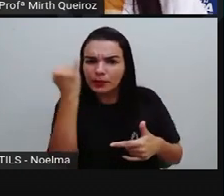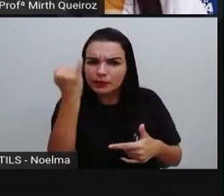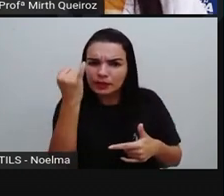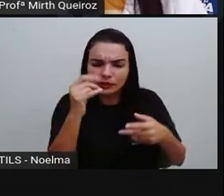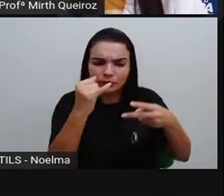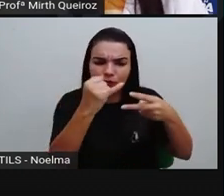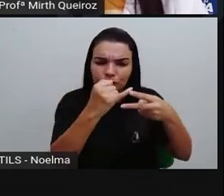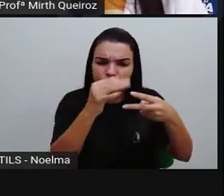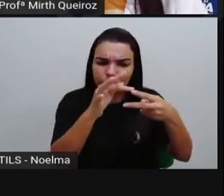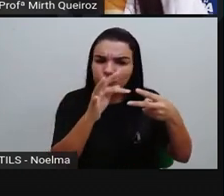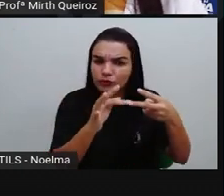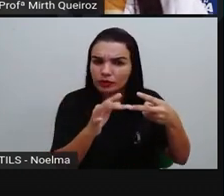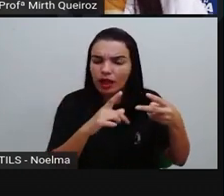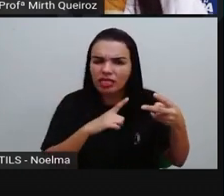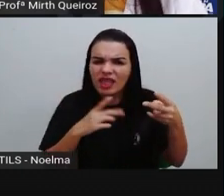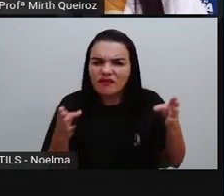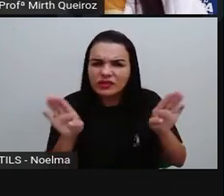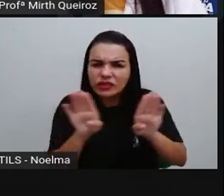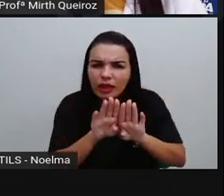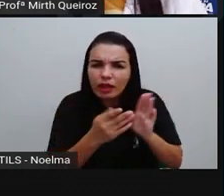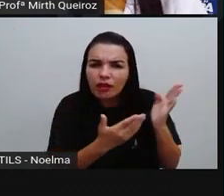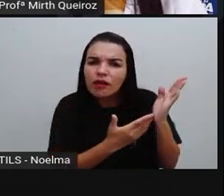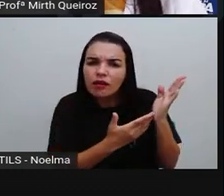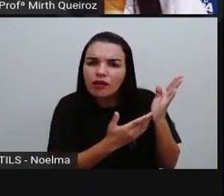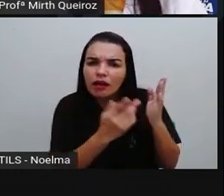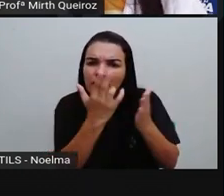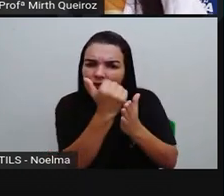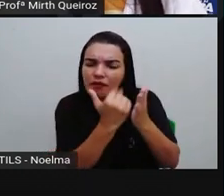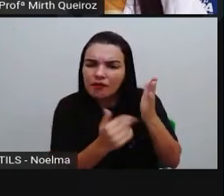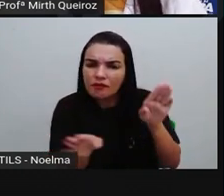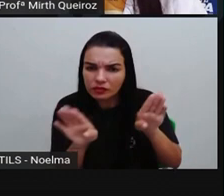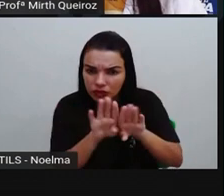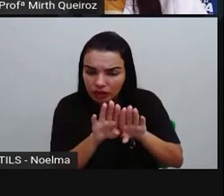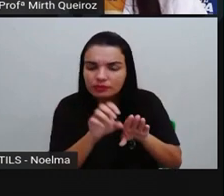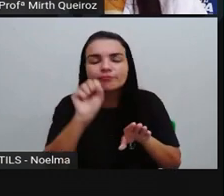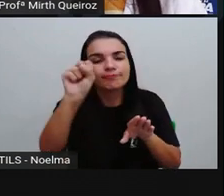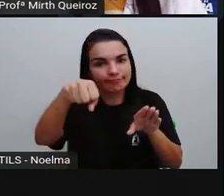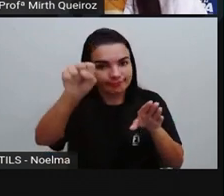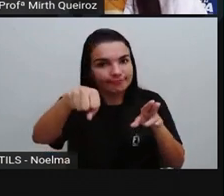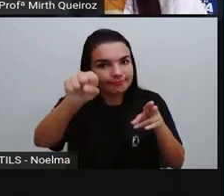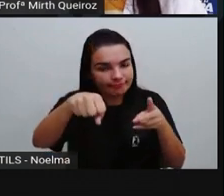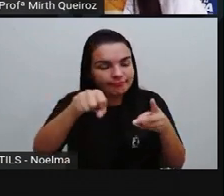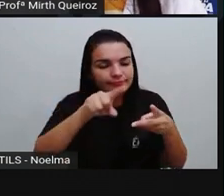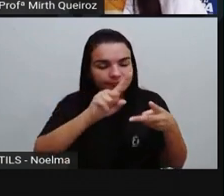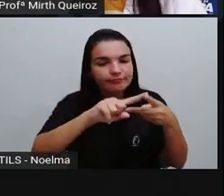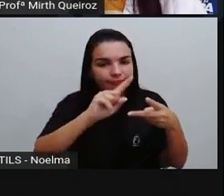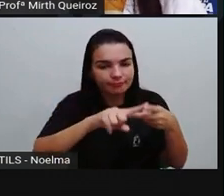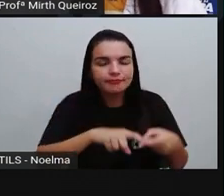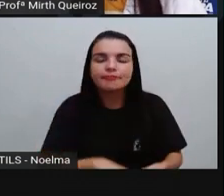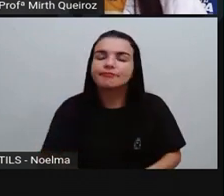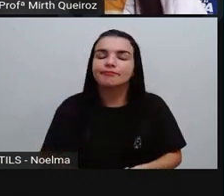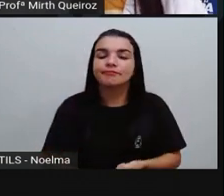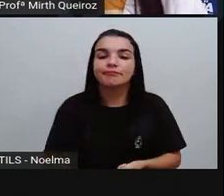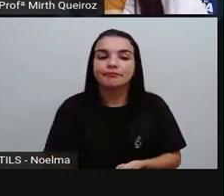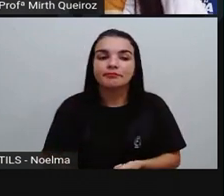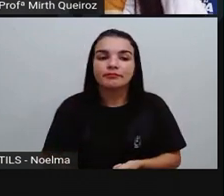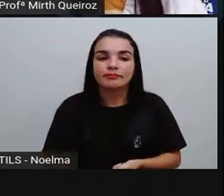Observe, ela é fechada. É uma figura fechada? É uma figura fechada. É uma das propriedades do polígono, né?